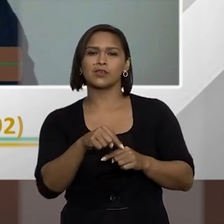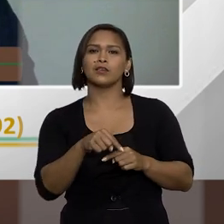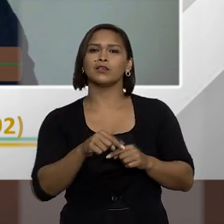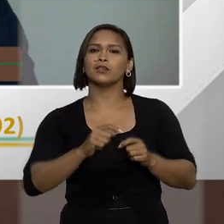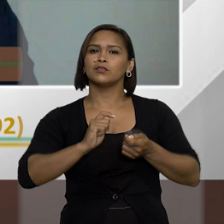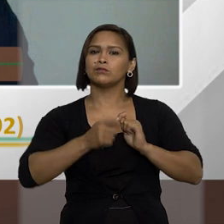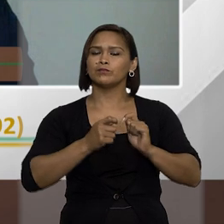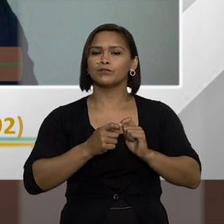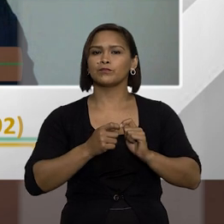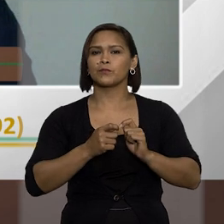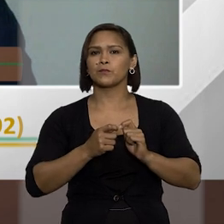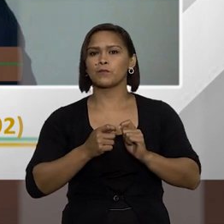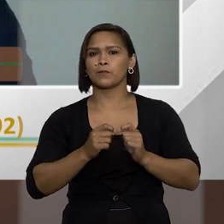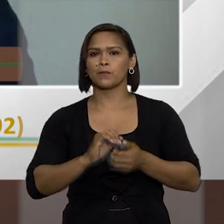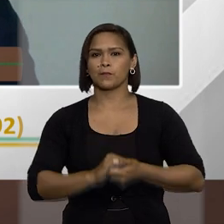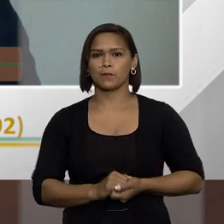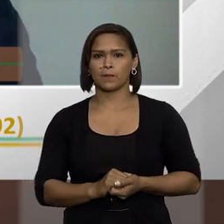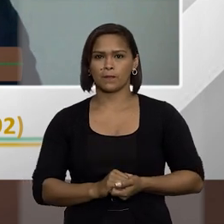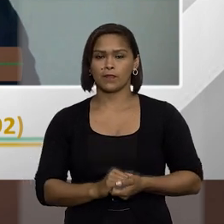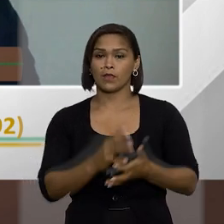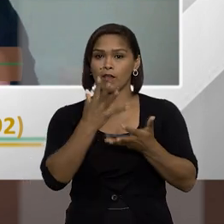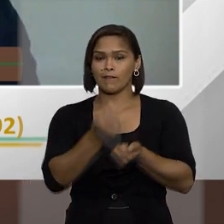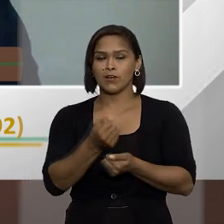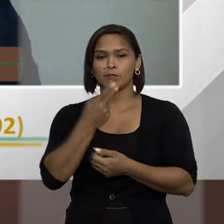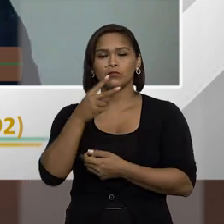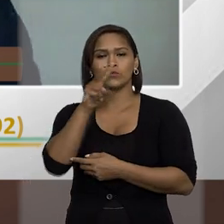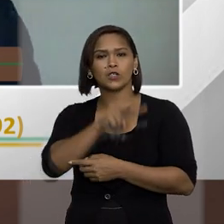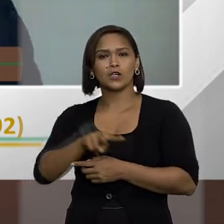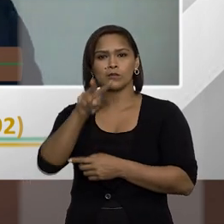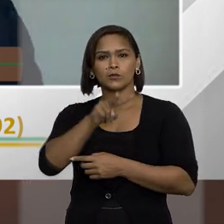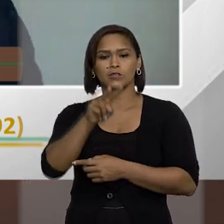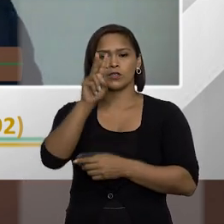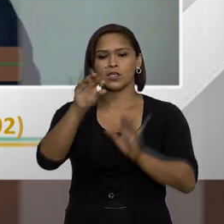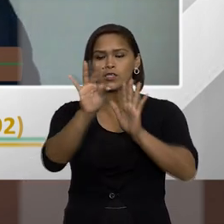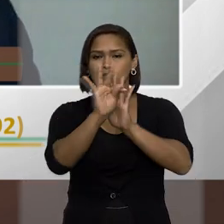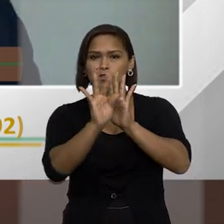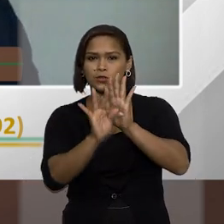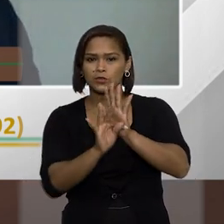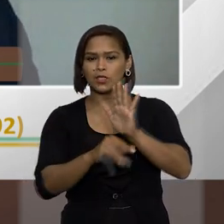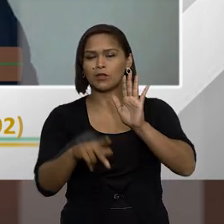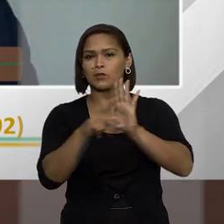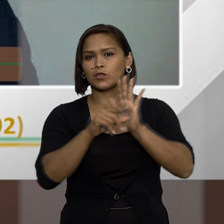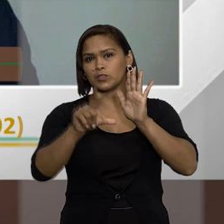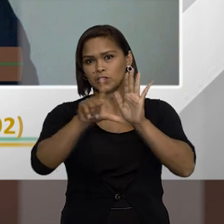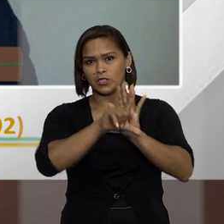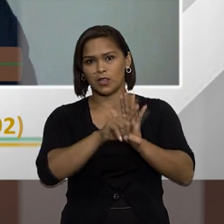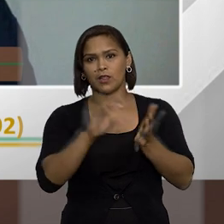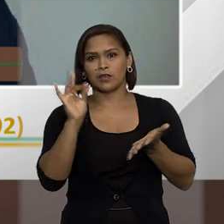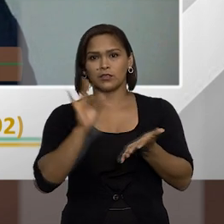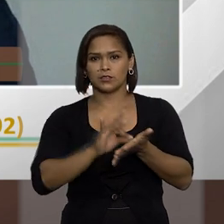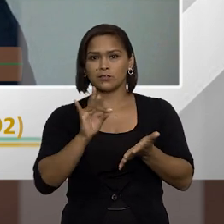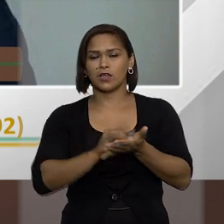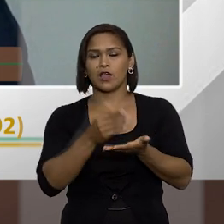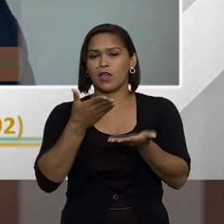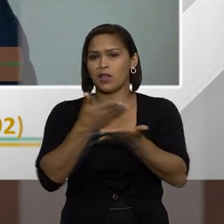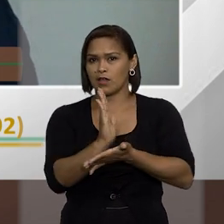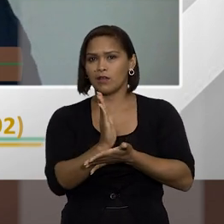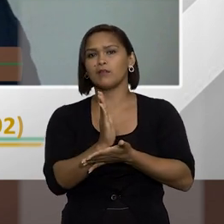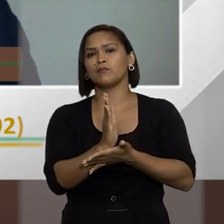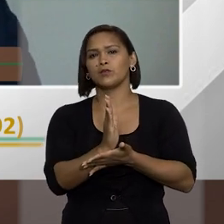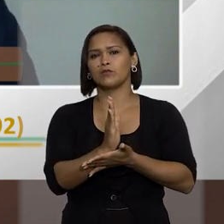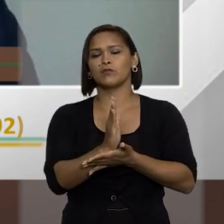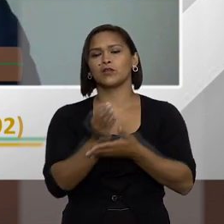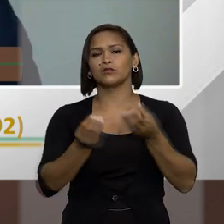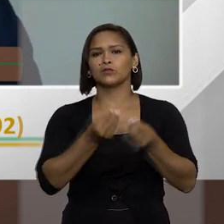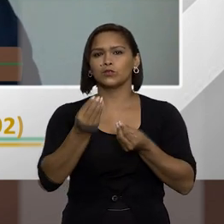um ótimo número, Thiago. Vamos ver se o texto do projeto de lei se realmente ele é aprovado